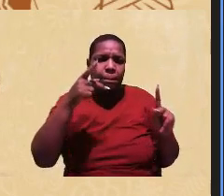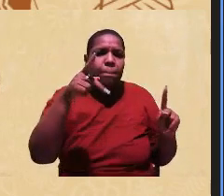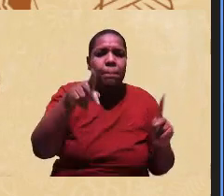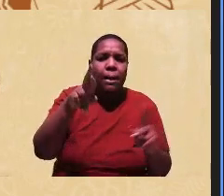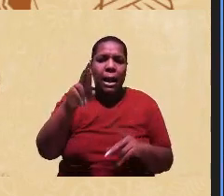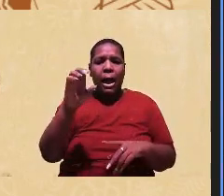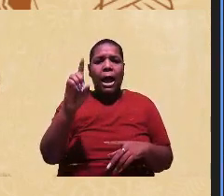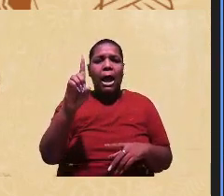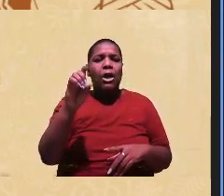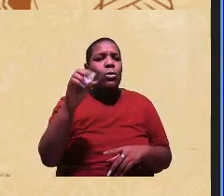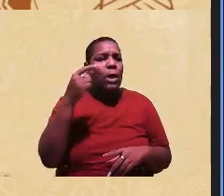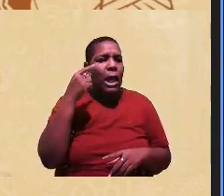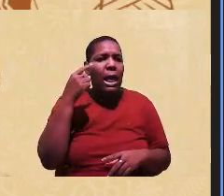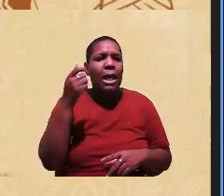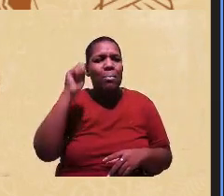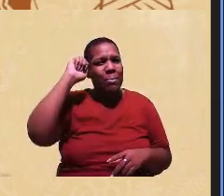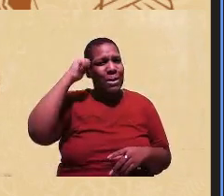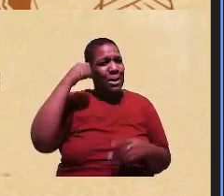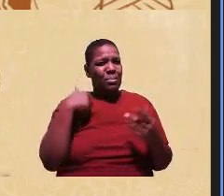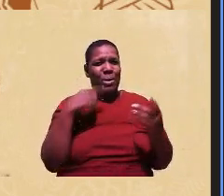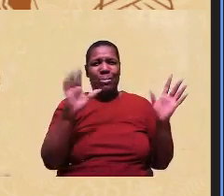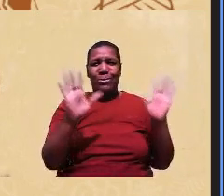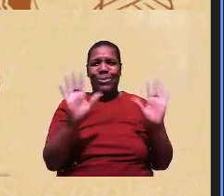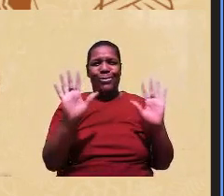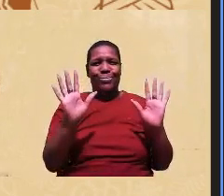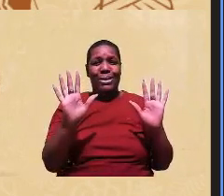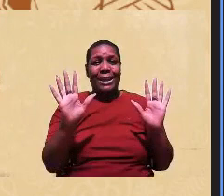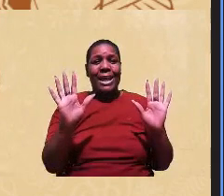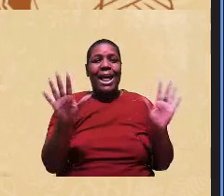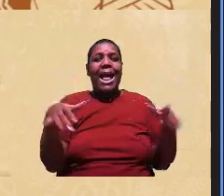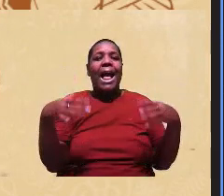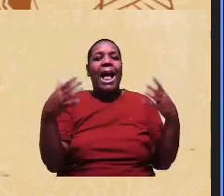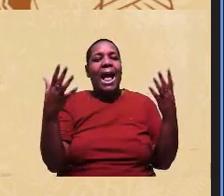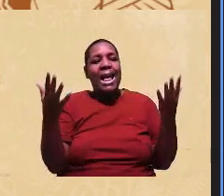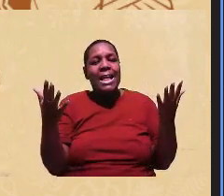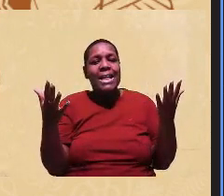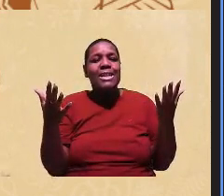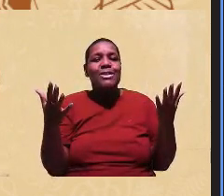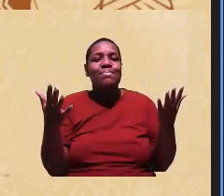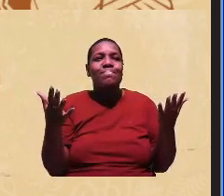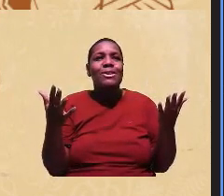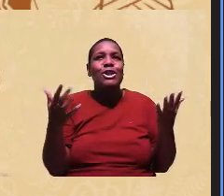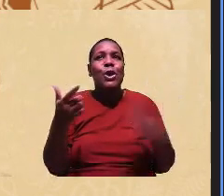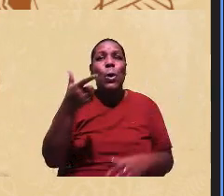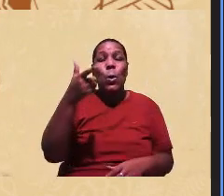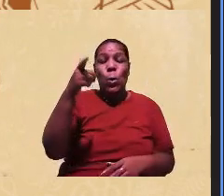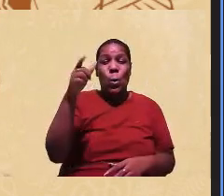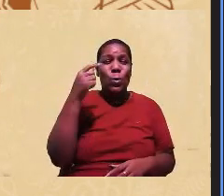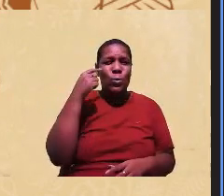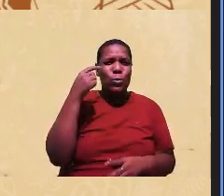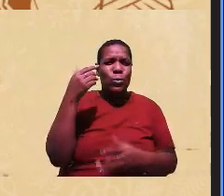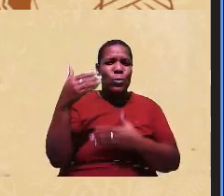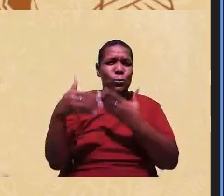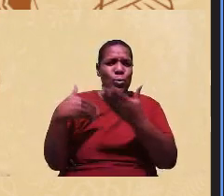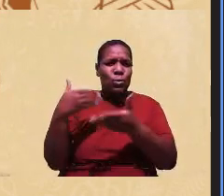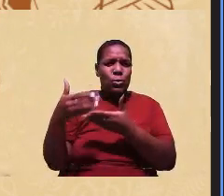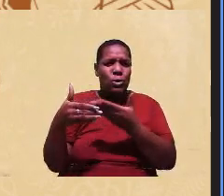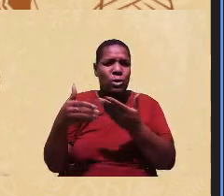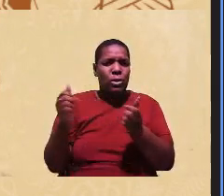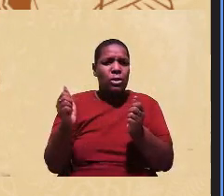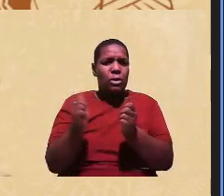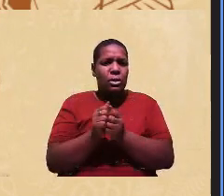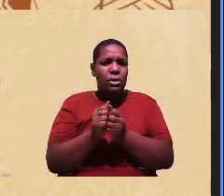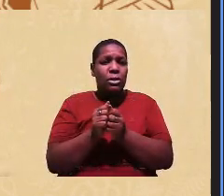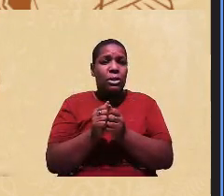é bom aí há um outro processo conjuntamente que é dos